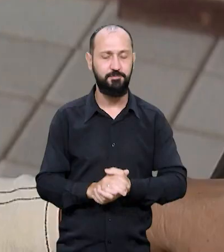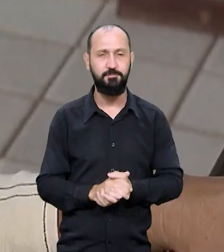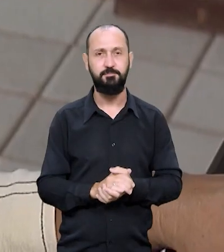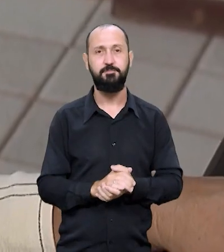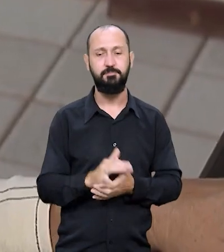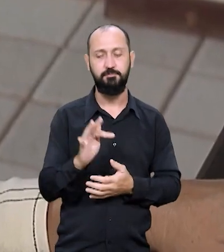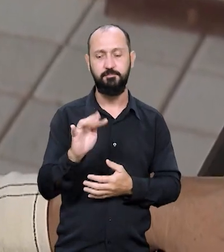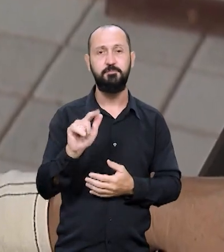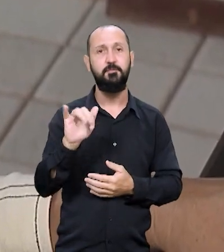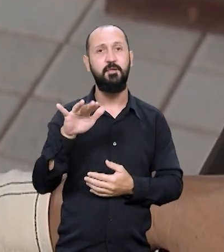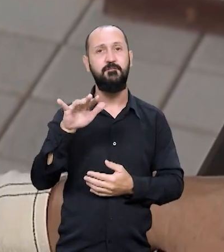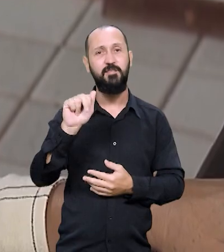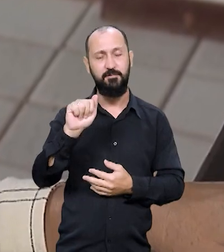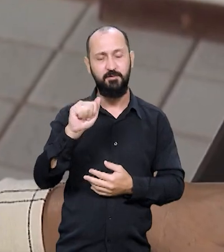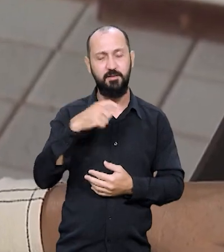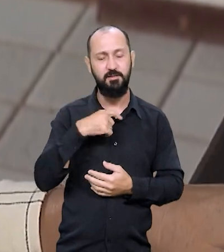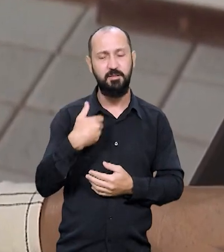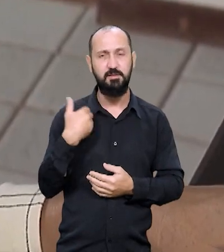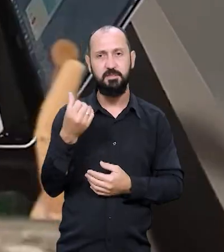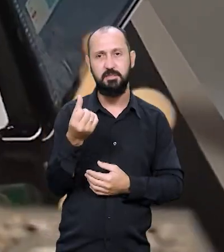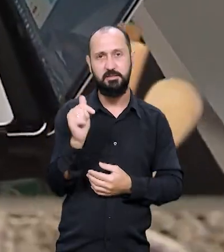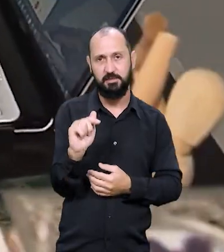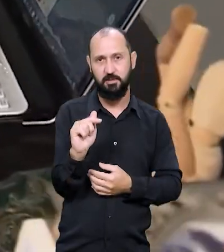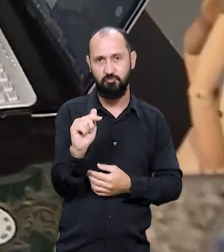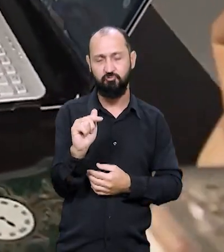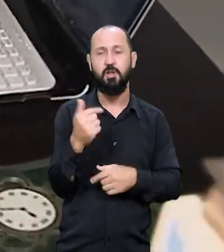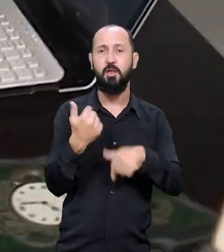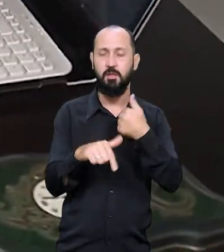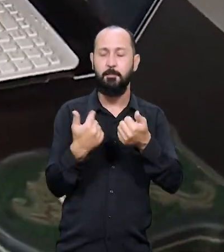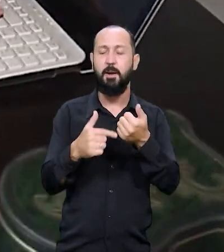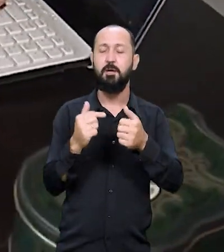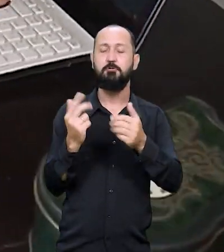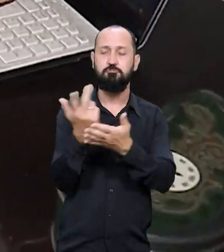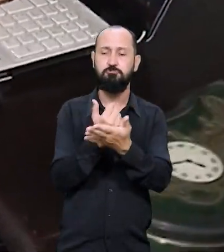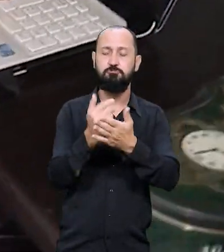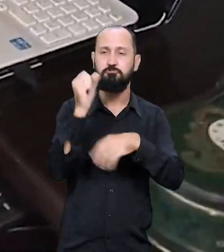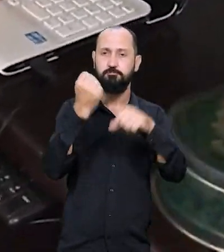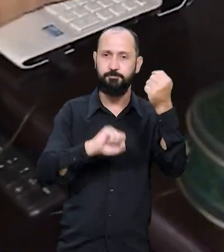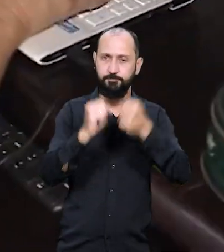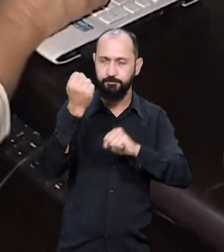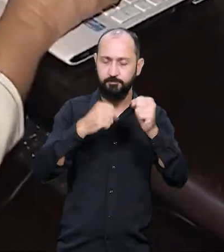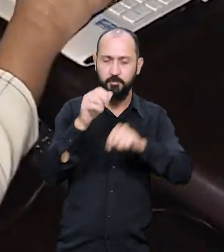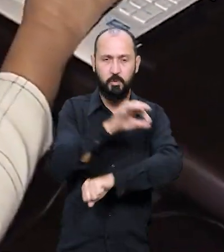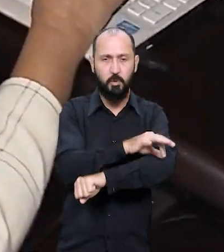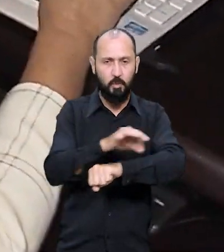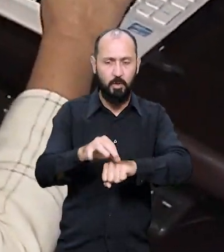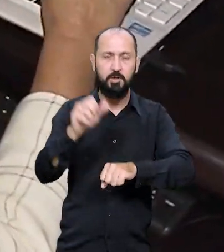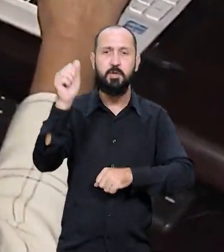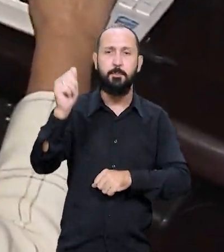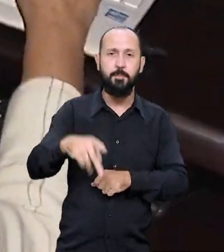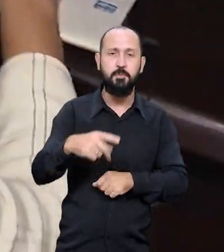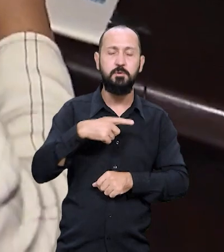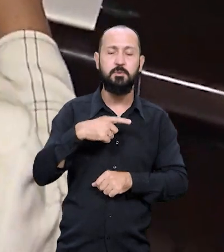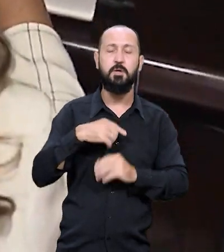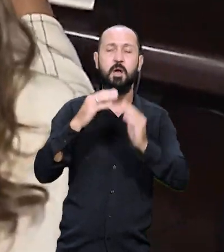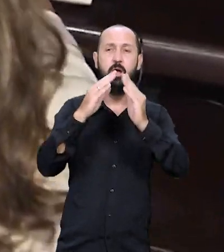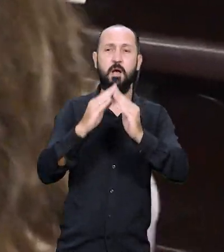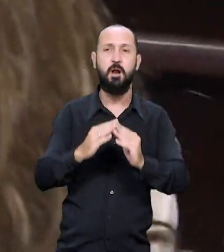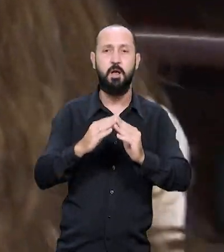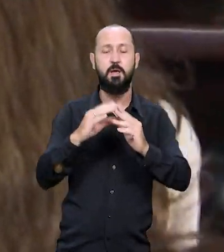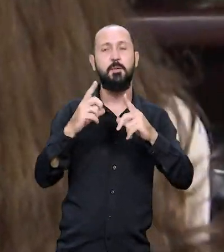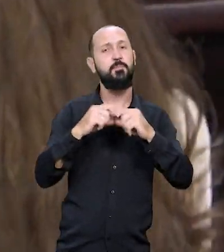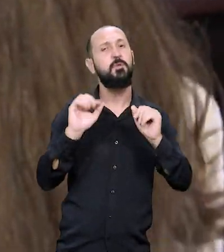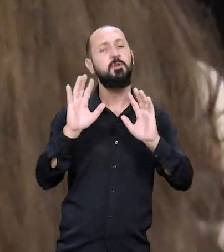idade. Flávia tem 67 anos, é desenhista industrial e especialista em engenharia de produção. A aposentada mora em